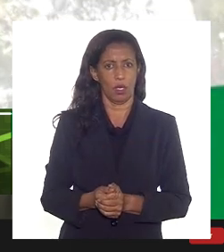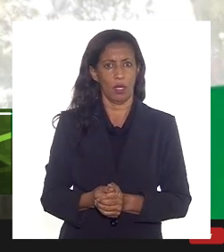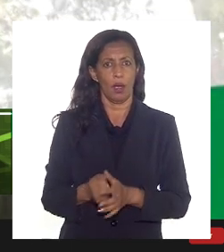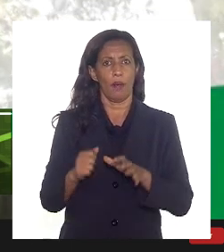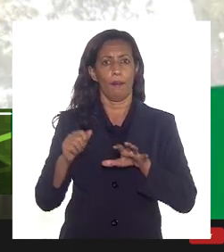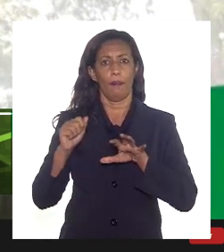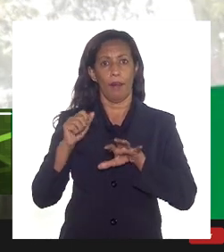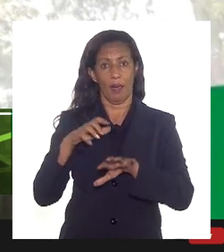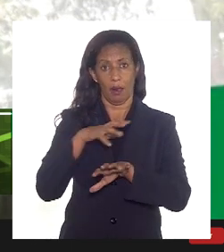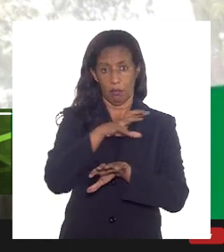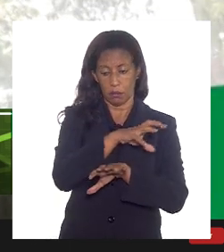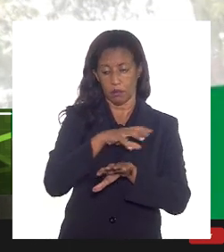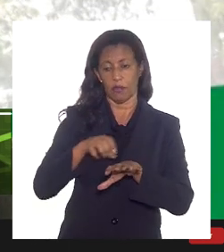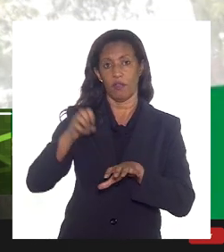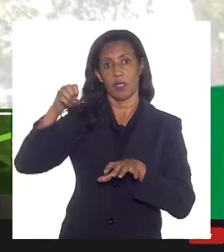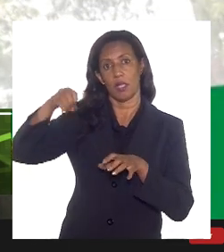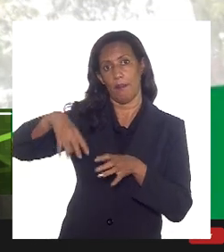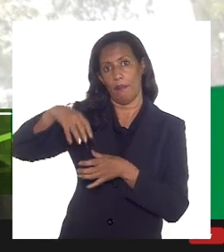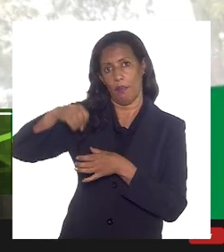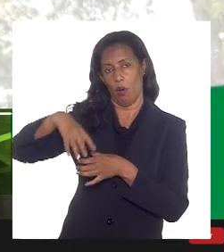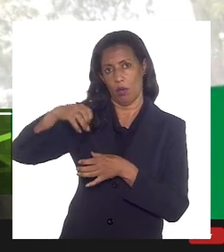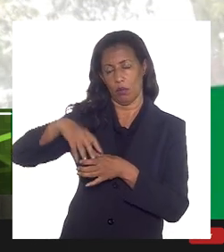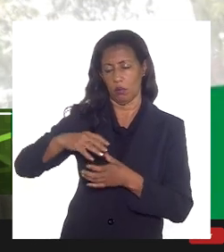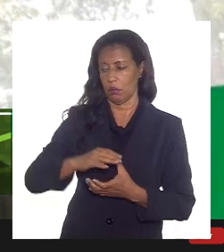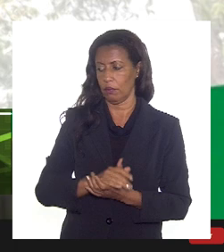efetuar os depósitos. Ainda